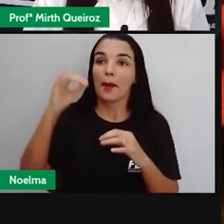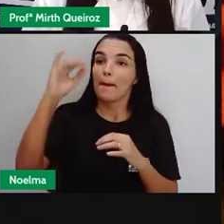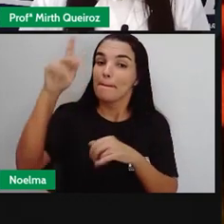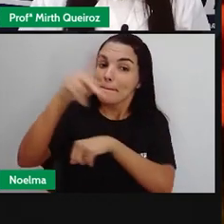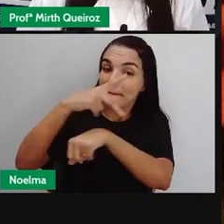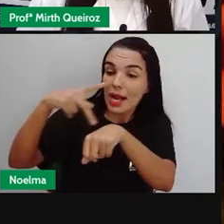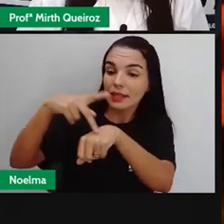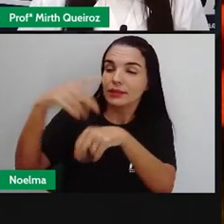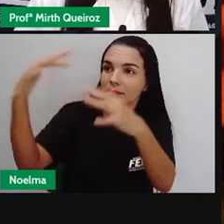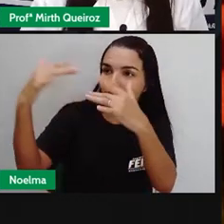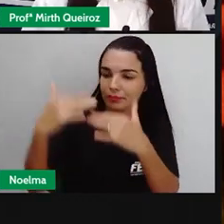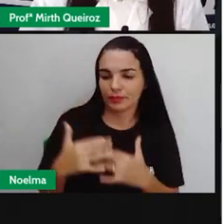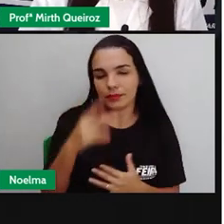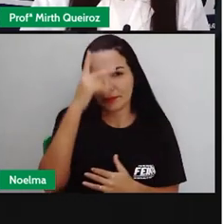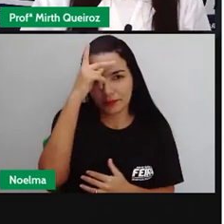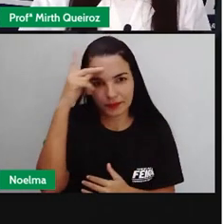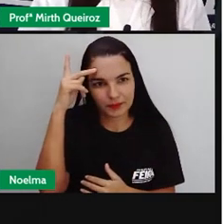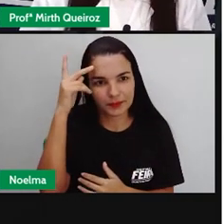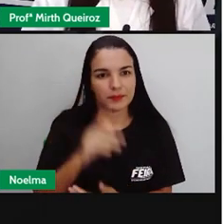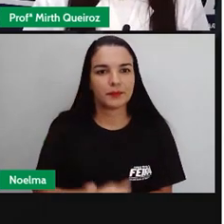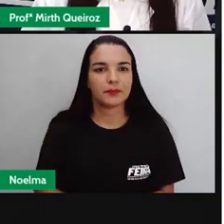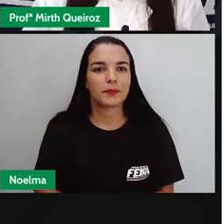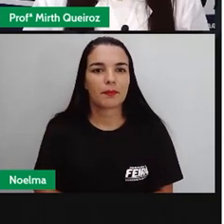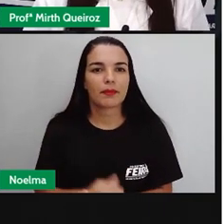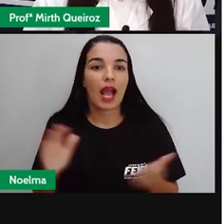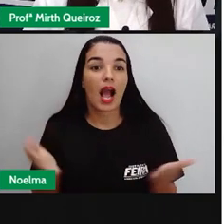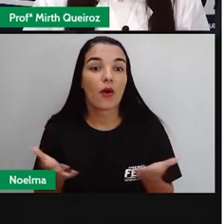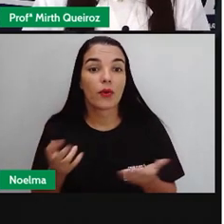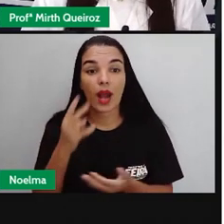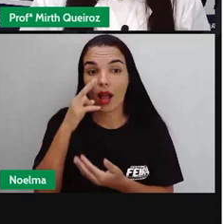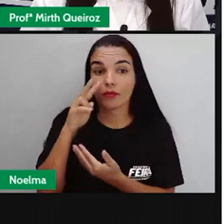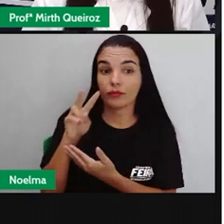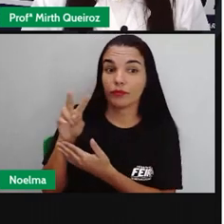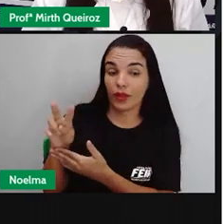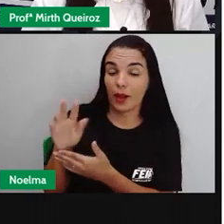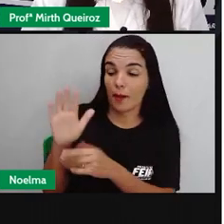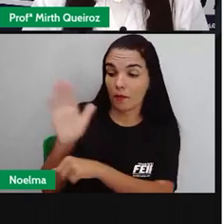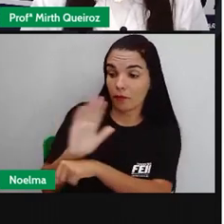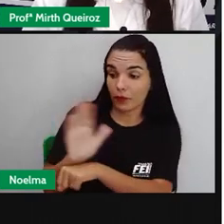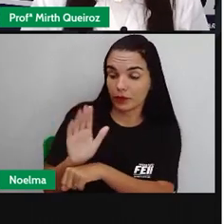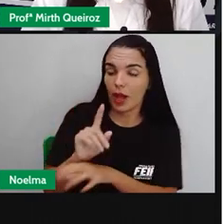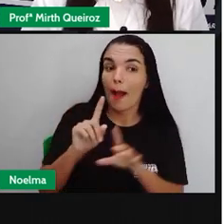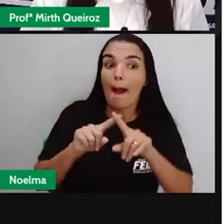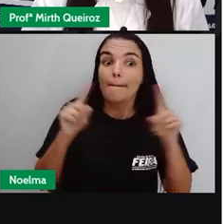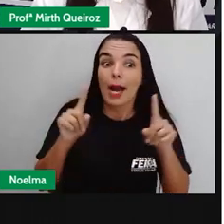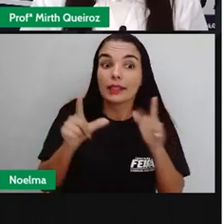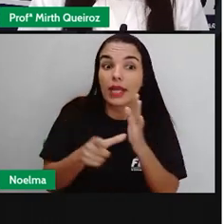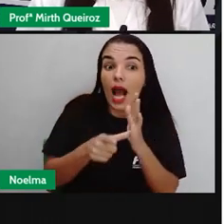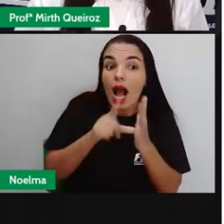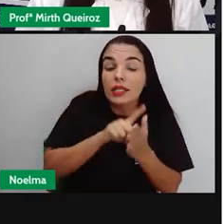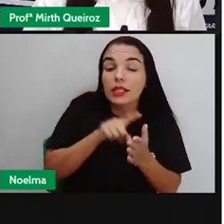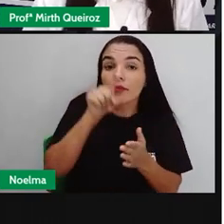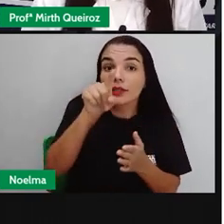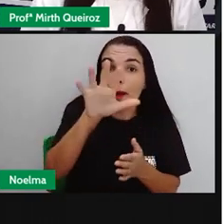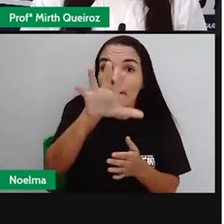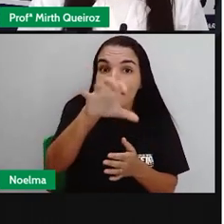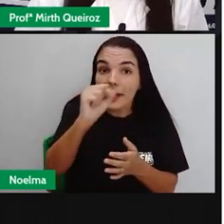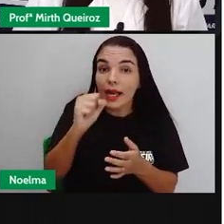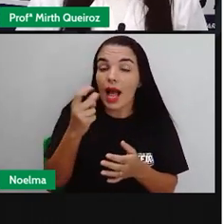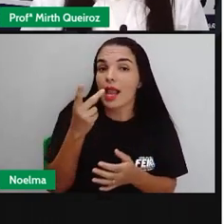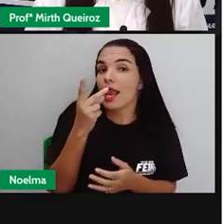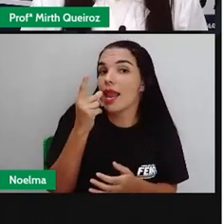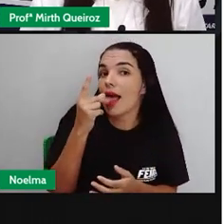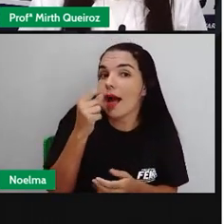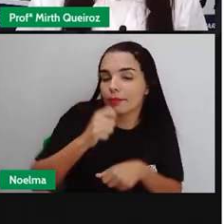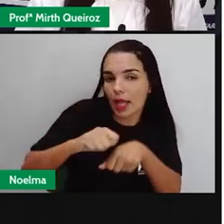desses imigrantes. Vamos assistir a um vídeo, mas antes disso vocês vão pegar o lápis de vocês,